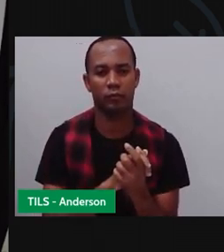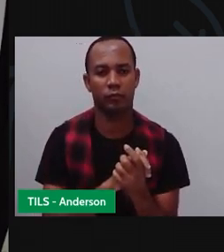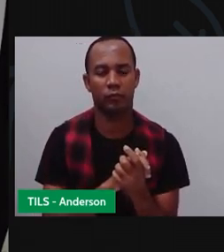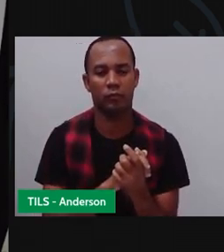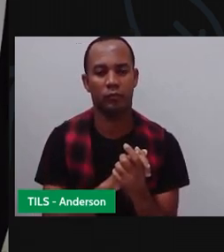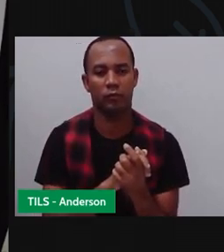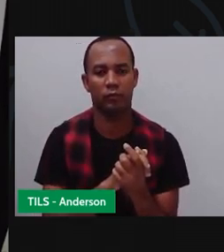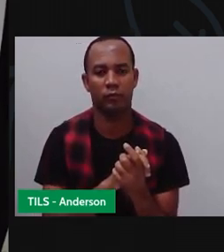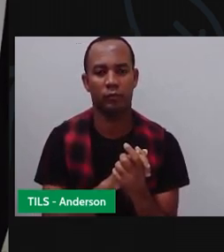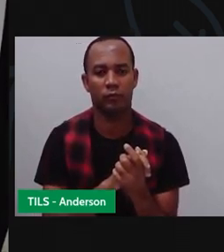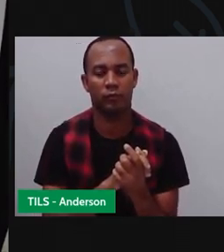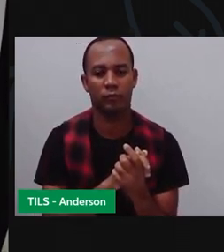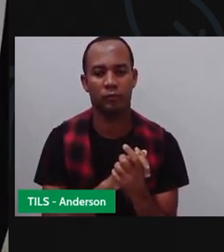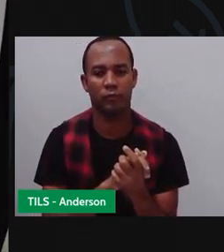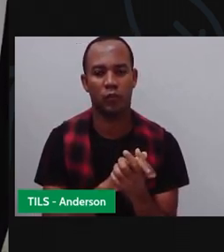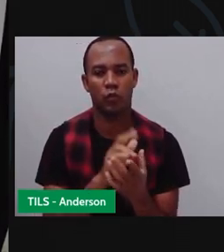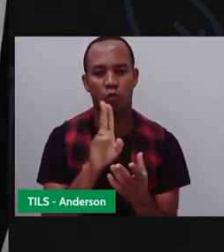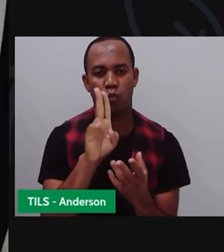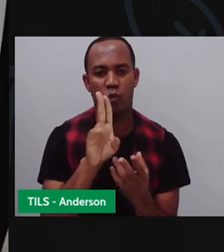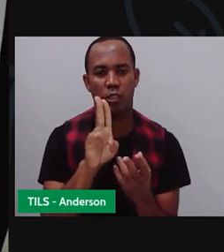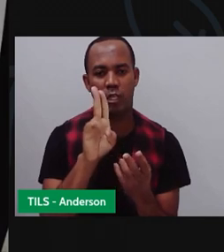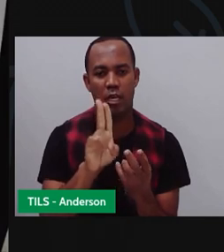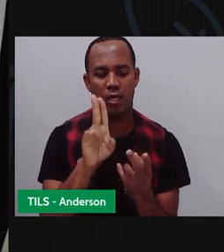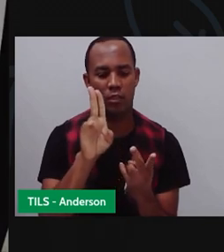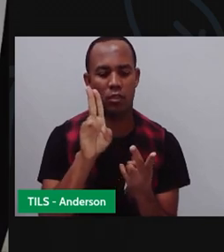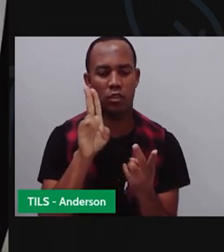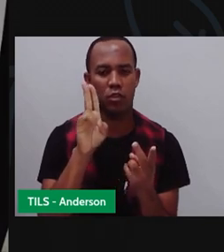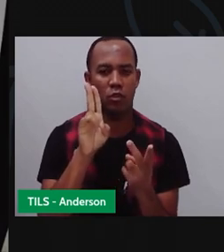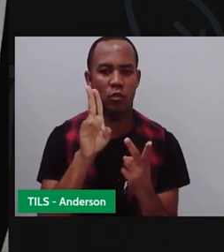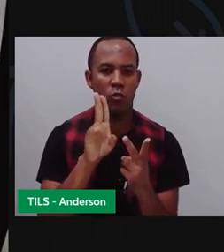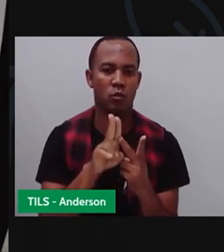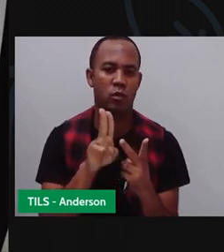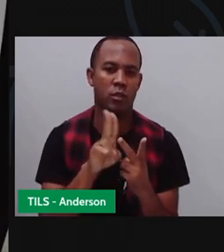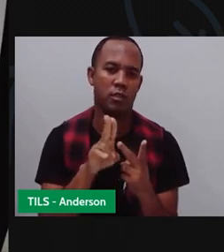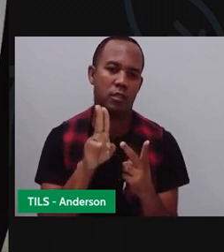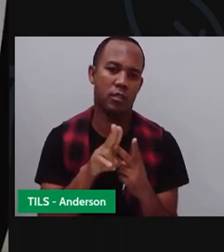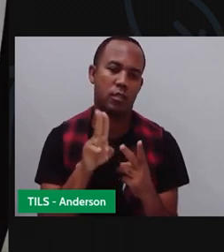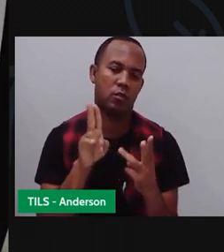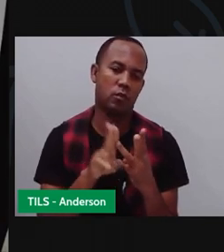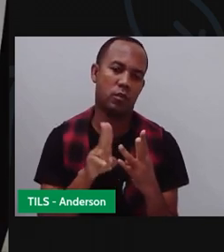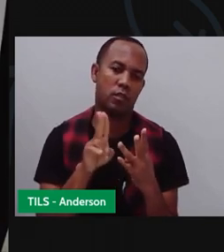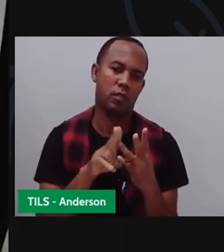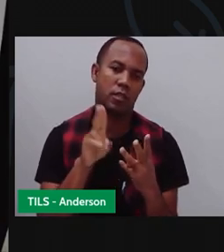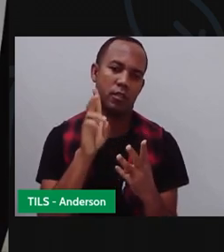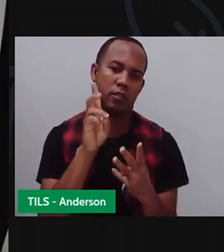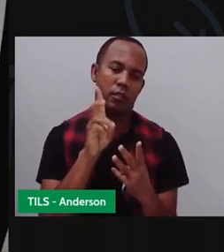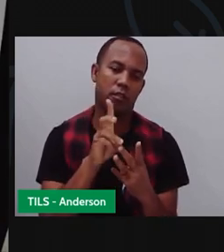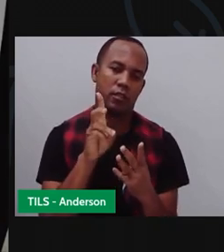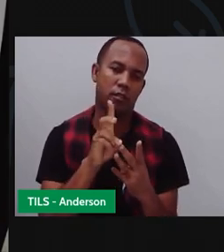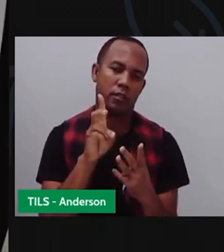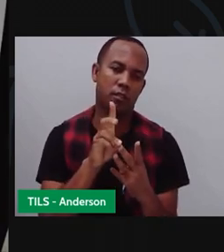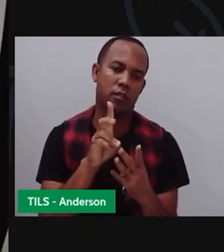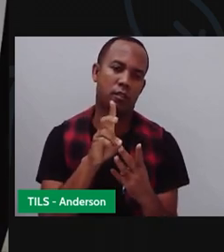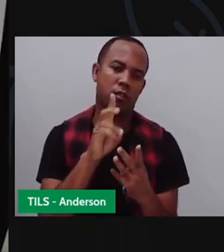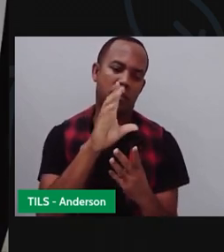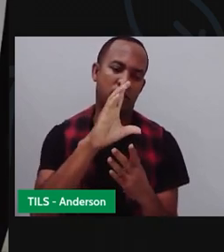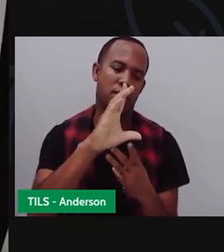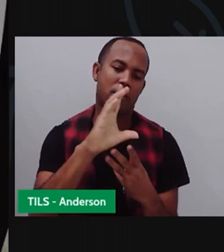primeiro aqui é o quê? Ó, unidade. Aqui é quem há dezena e aqui é quem há